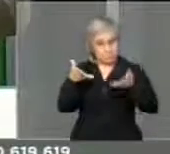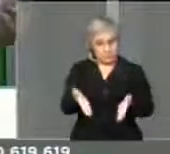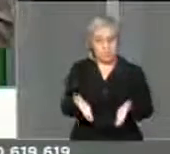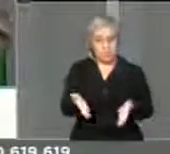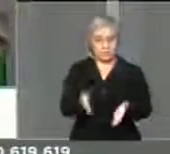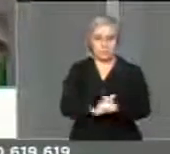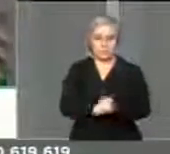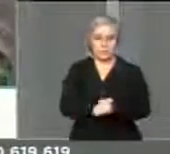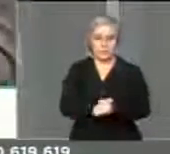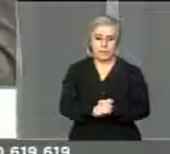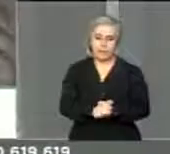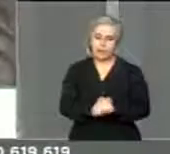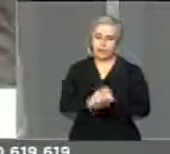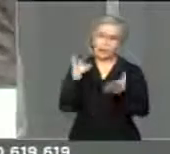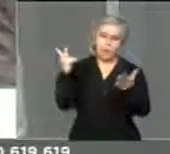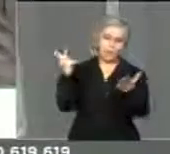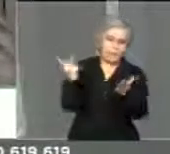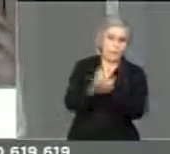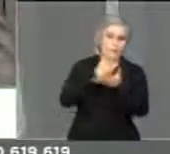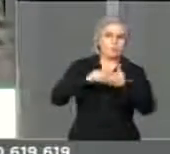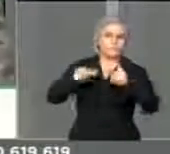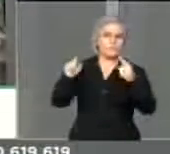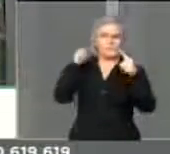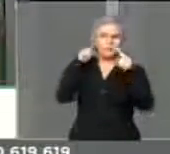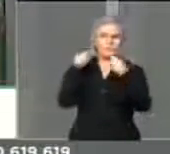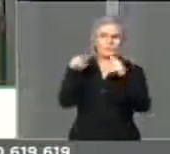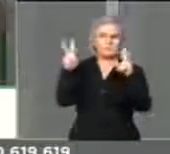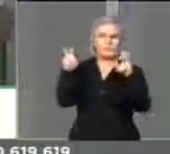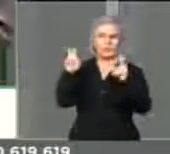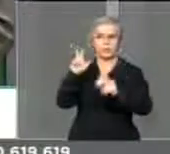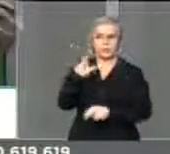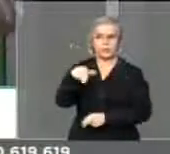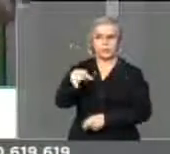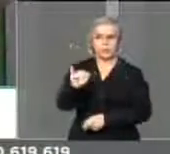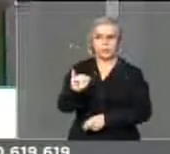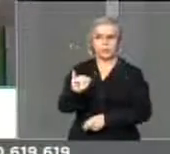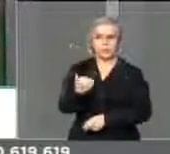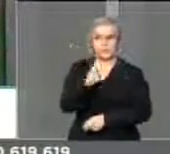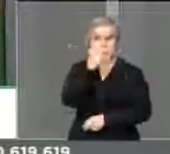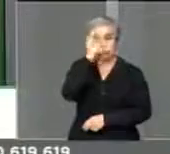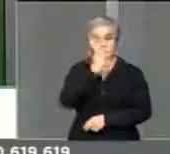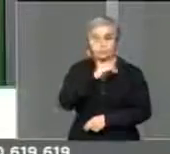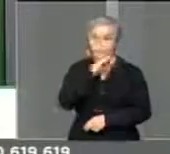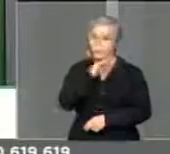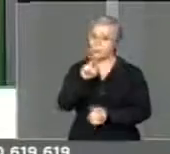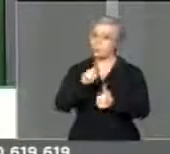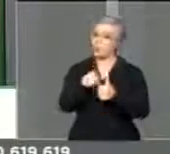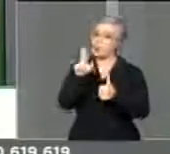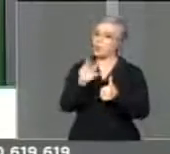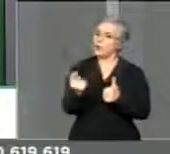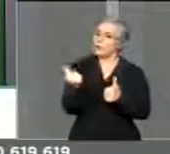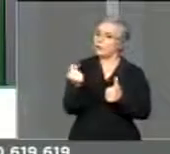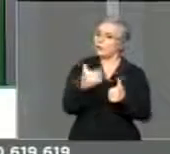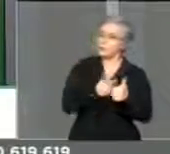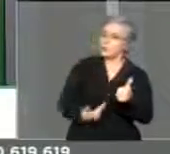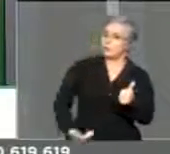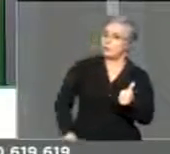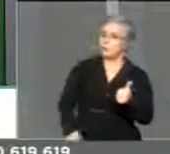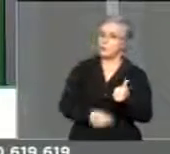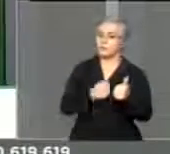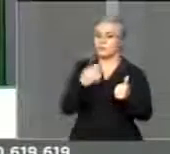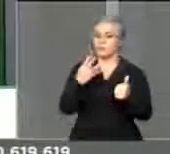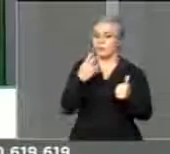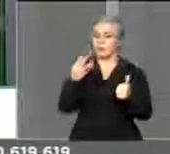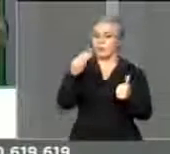Os fatos em relação à UNE são gravíssimos do uso de recursos públicos, de 44